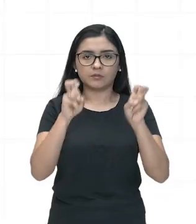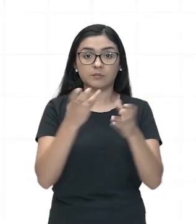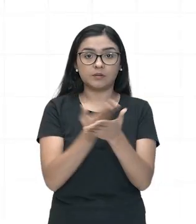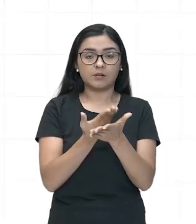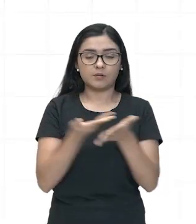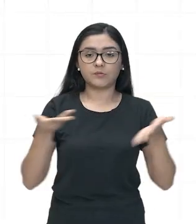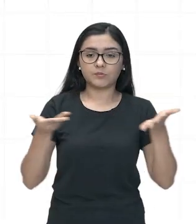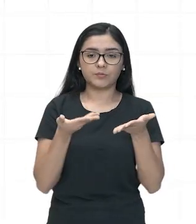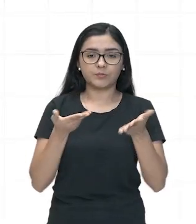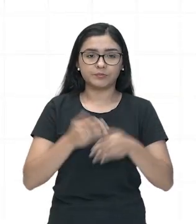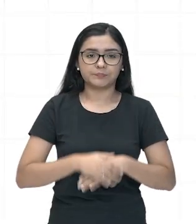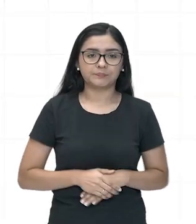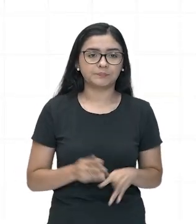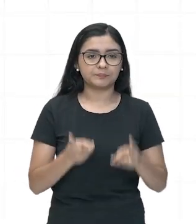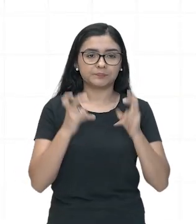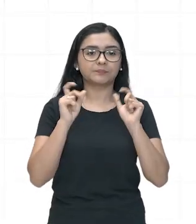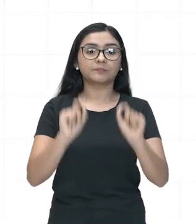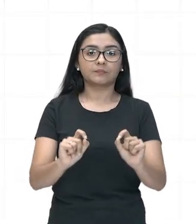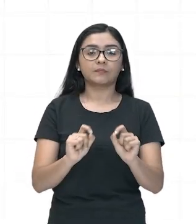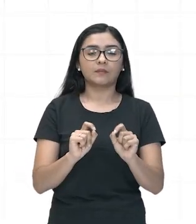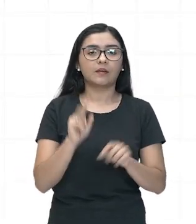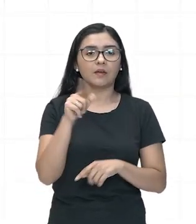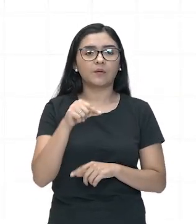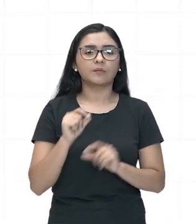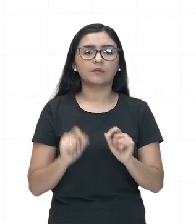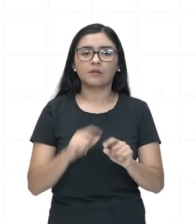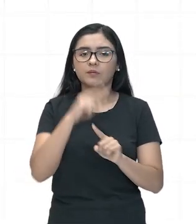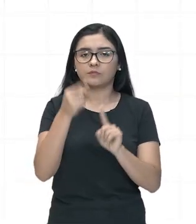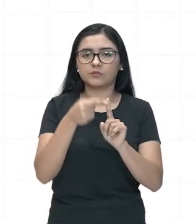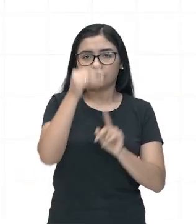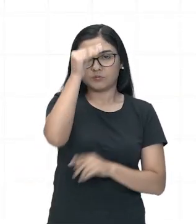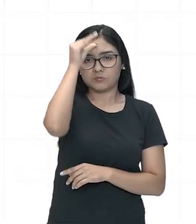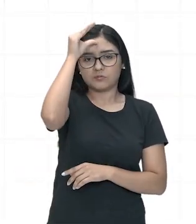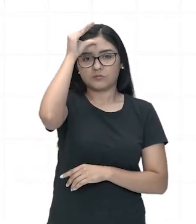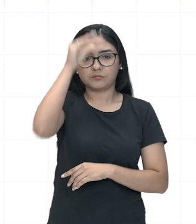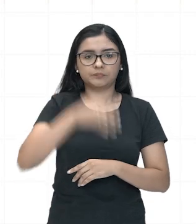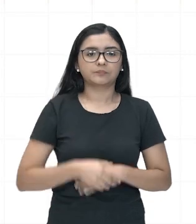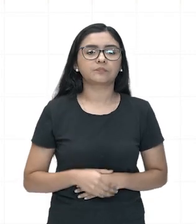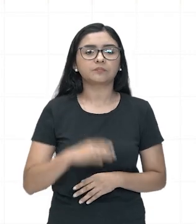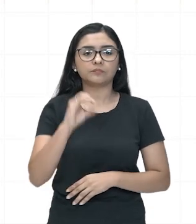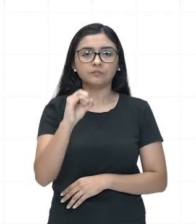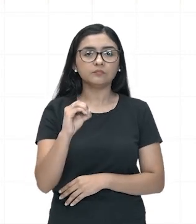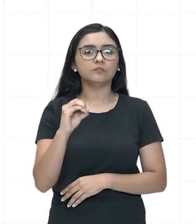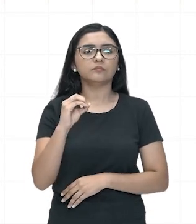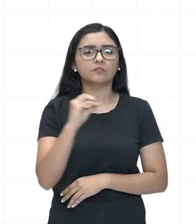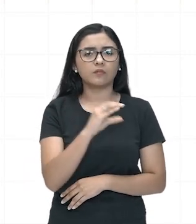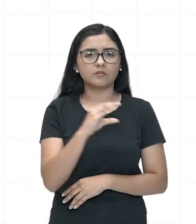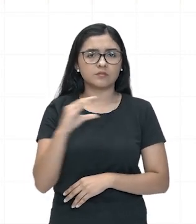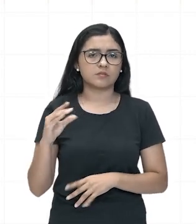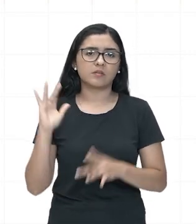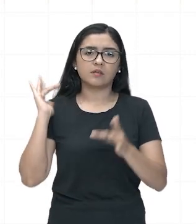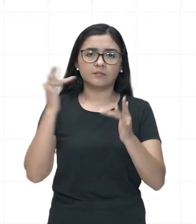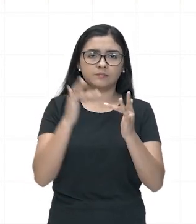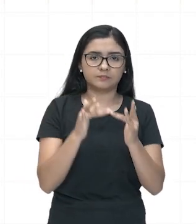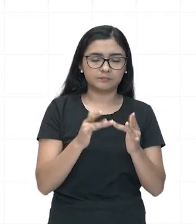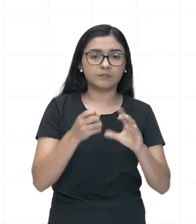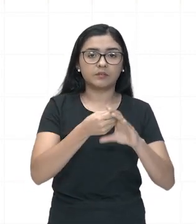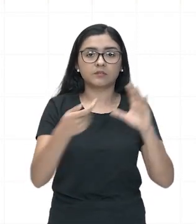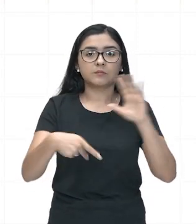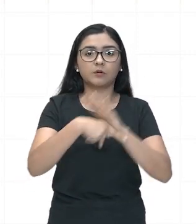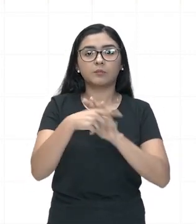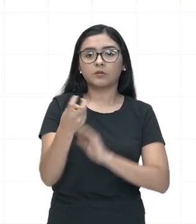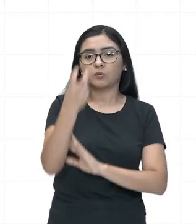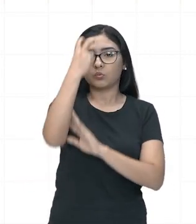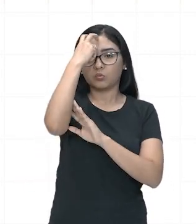hoje? Olha só, nossa aula de hoje é objeto de conhecimento, o ocidente clássico, aspectos da cultura